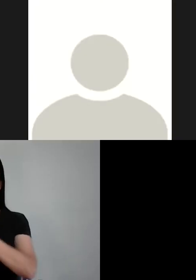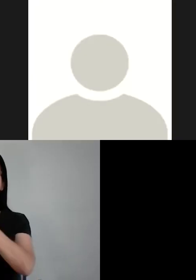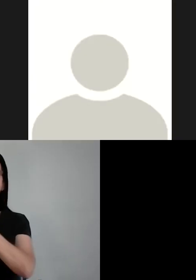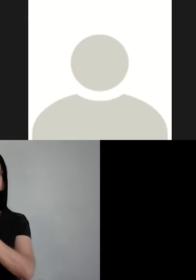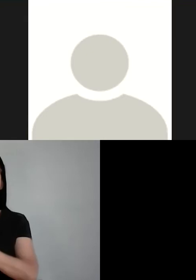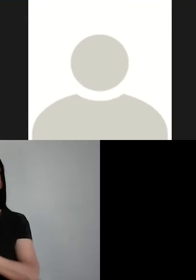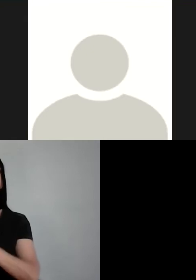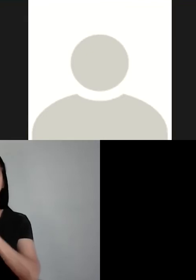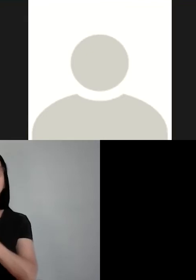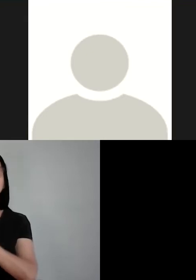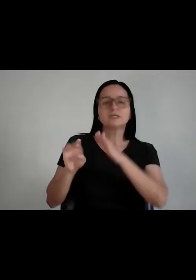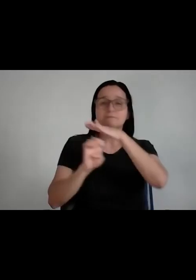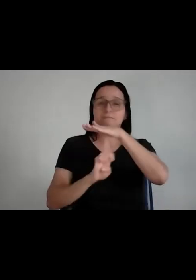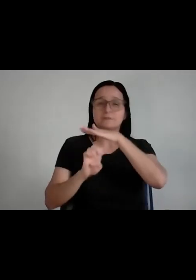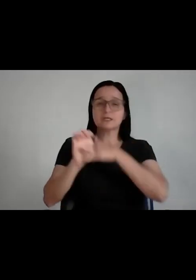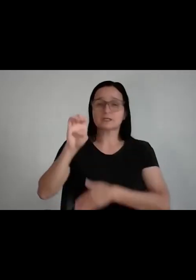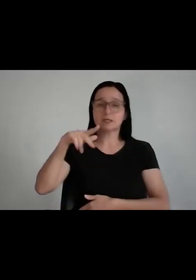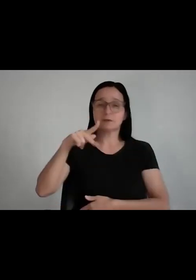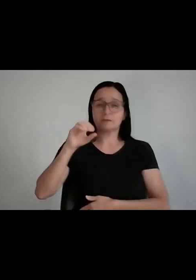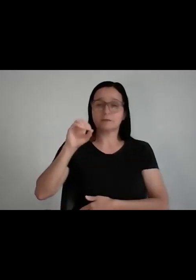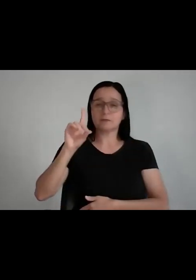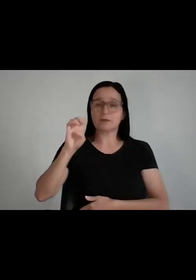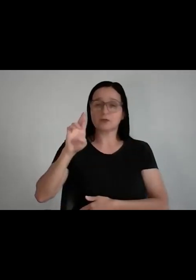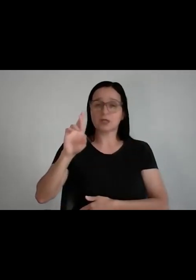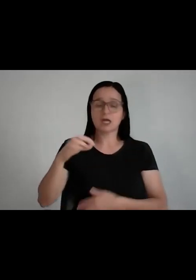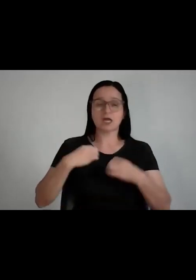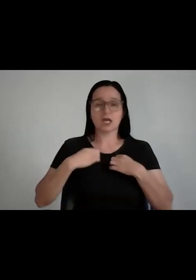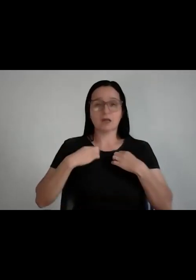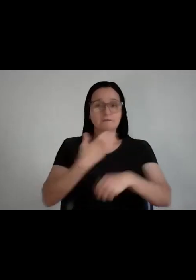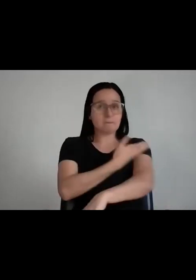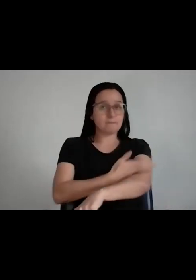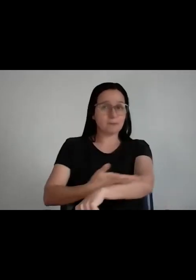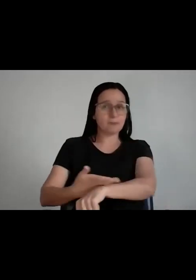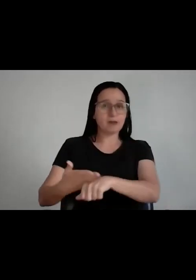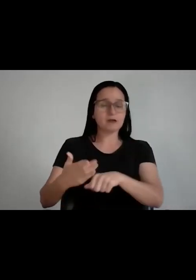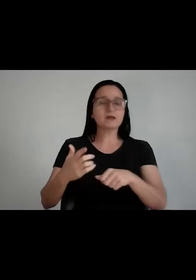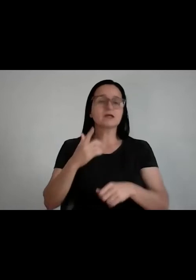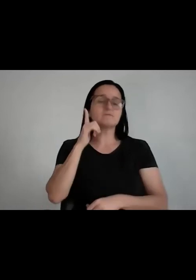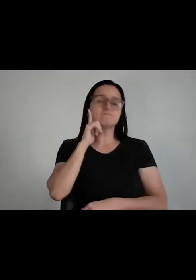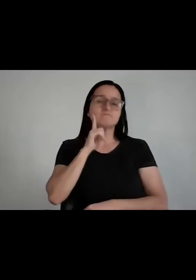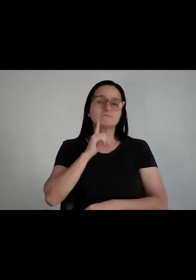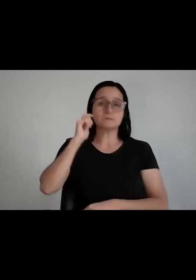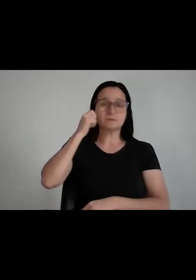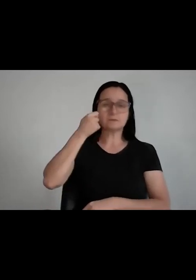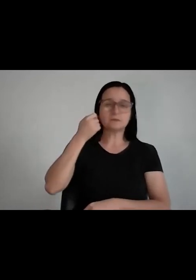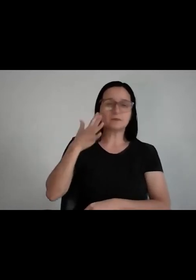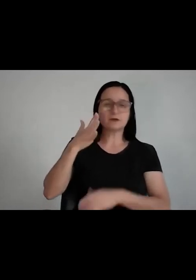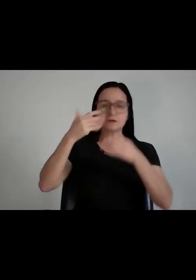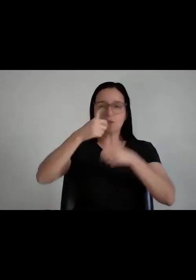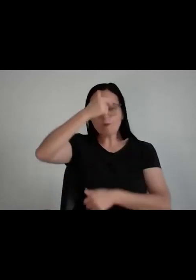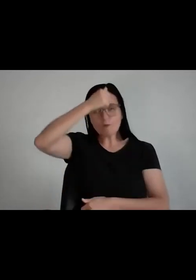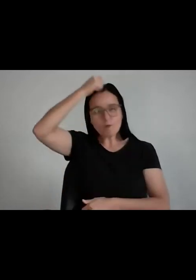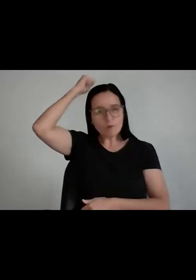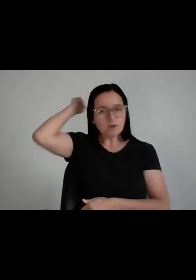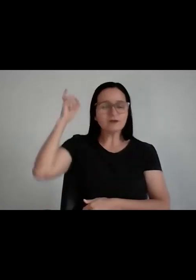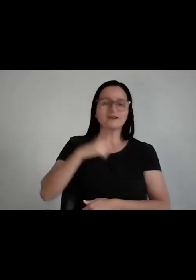Eu estou vestindo uma camisa branca, eu sou um homem pardo, careca. E eu estou muito feliz de estar aqui para debater esse papo com